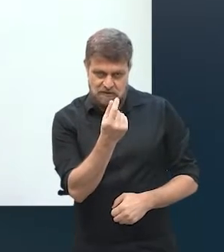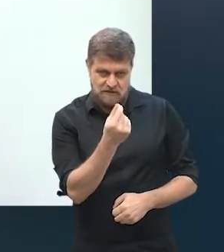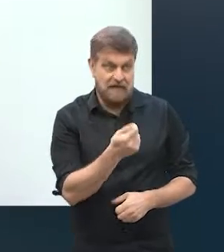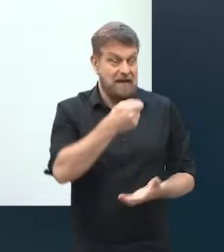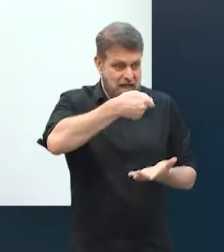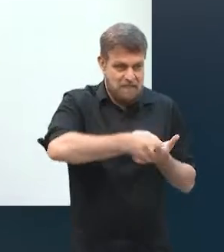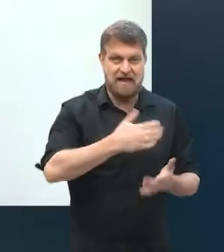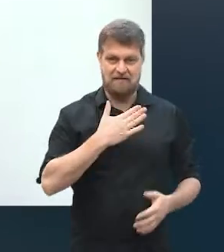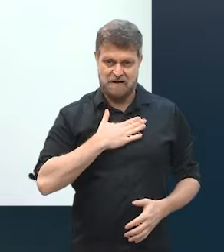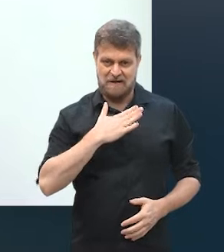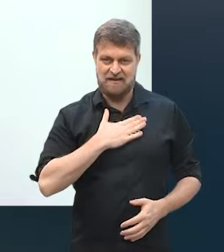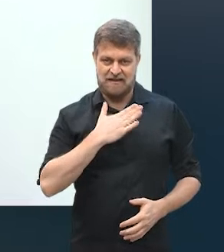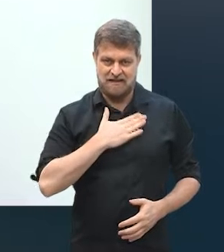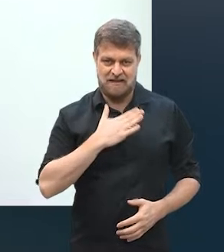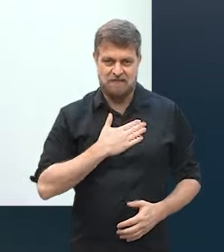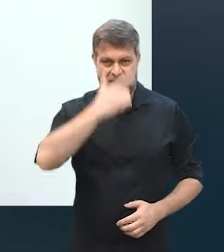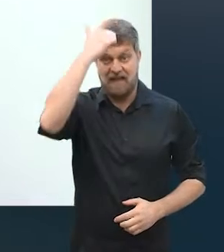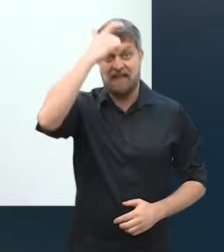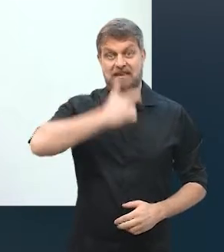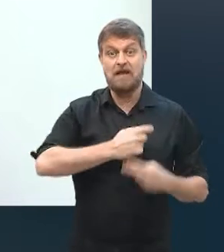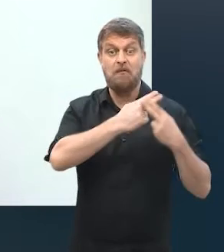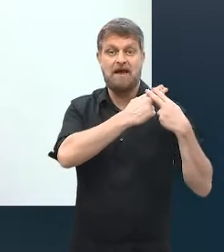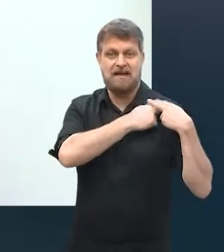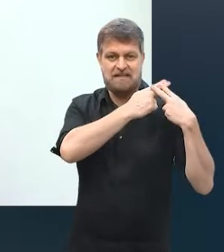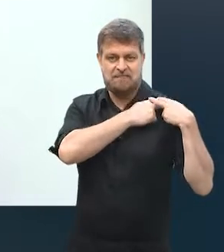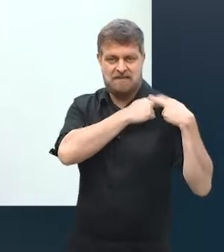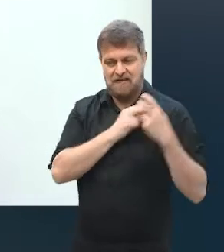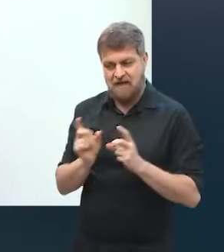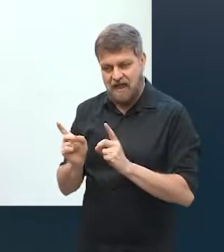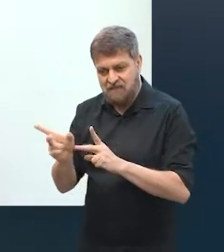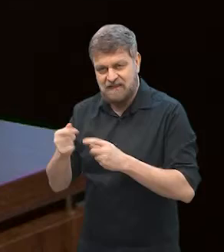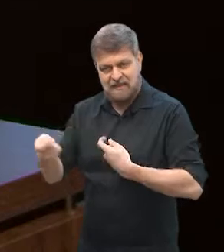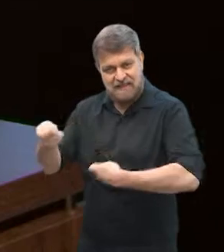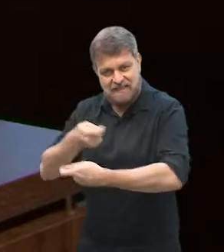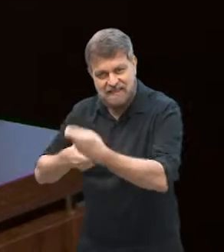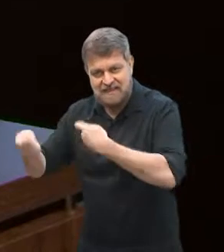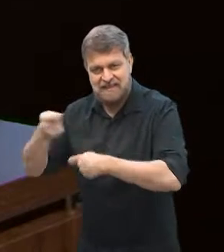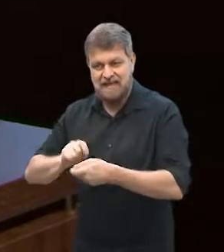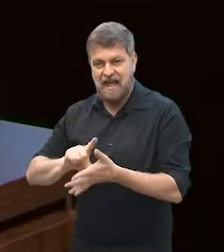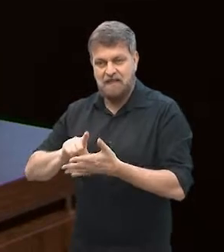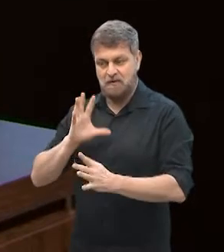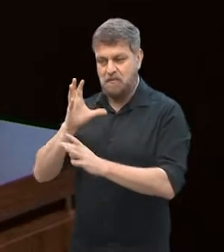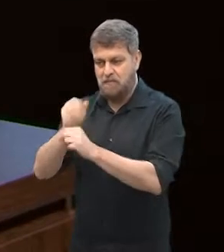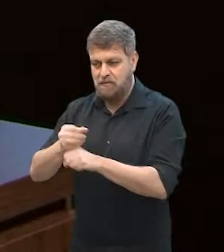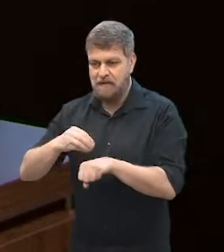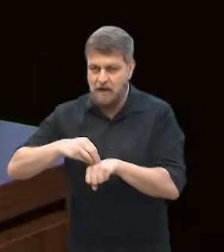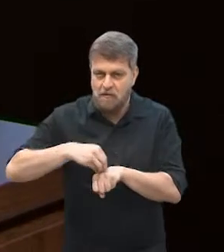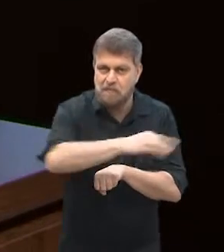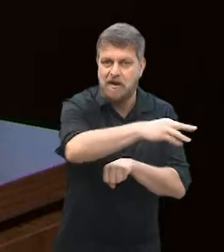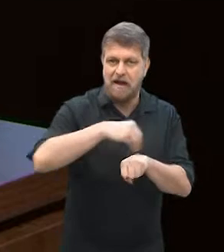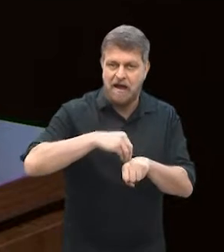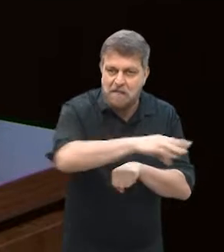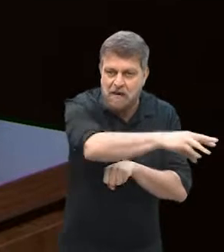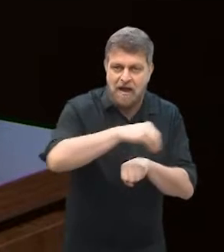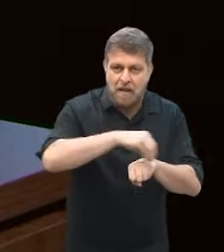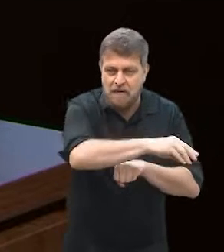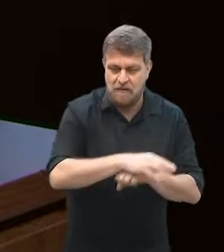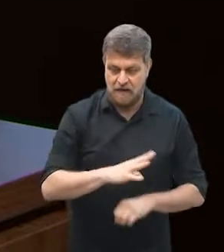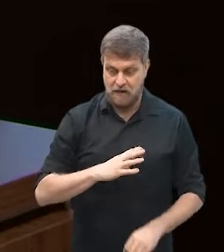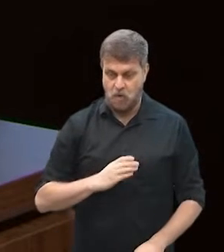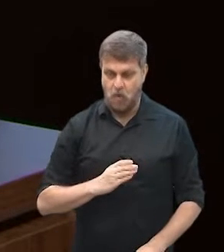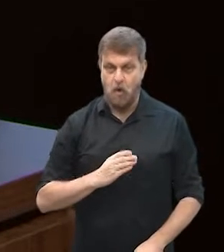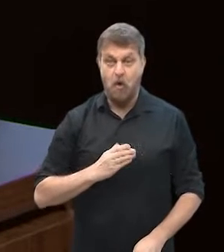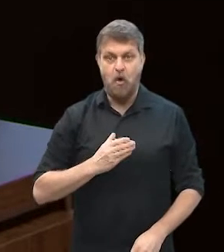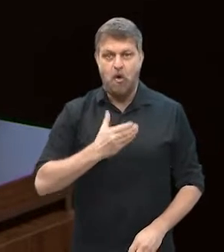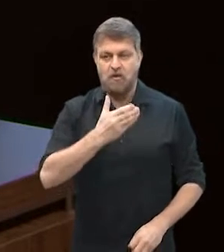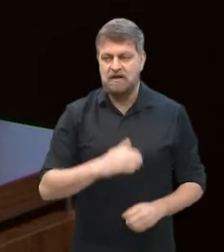pelas vendas, e fazia esse papel de me responsabilizar pelo recebimento. E aí, foi que eu comecei a criar coragem